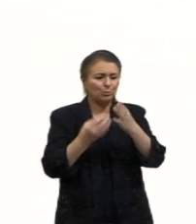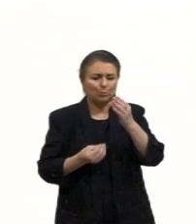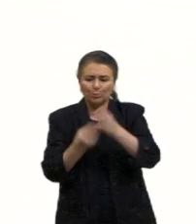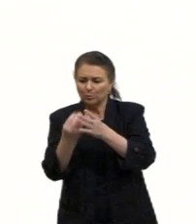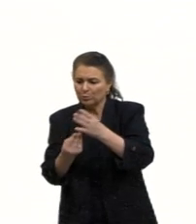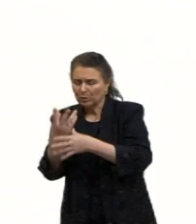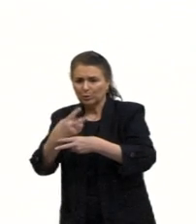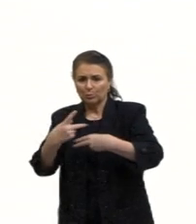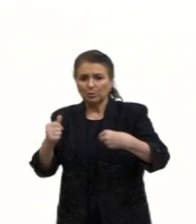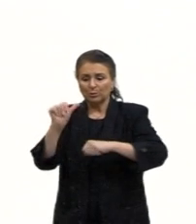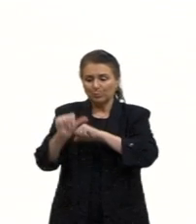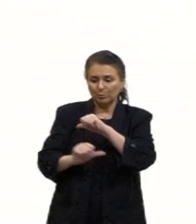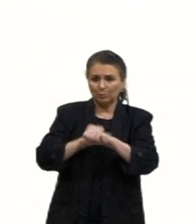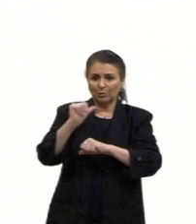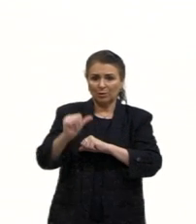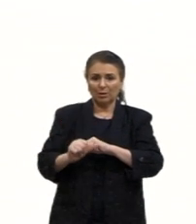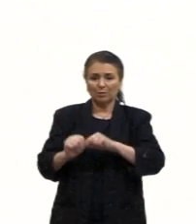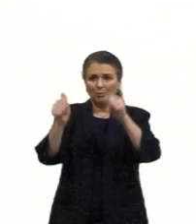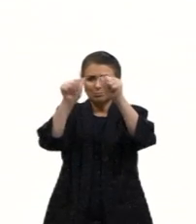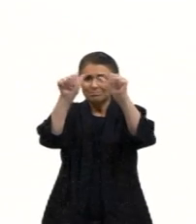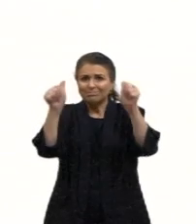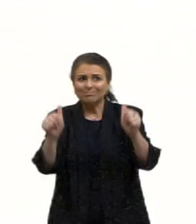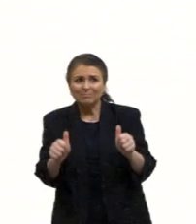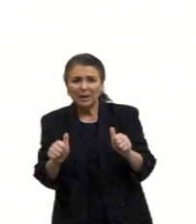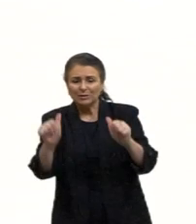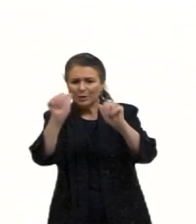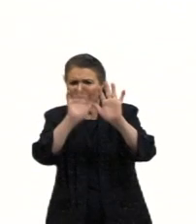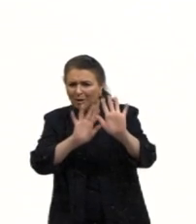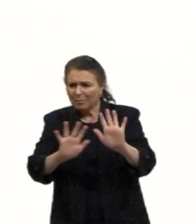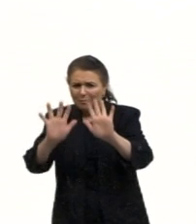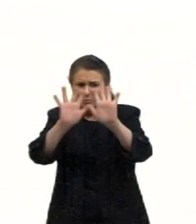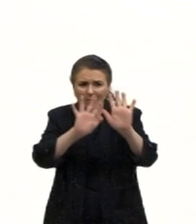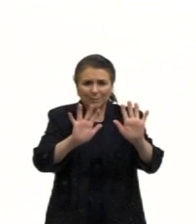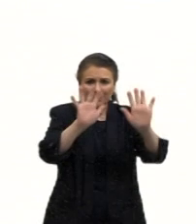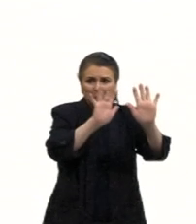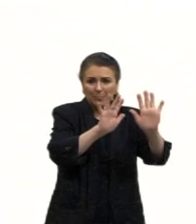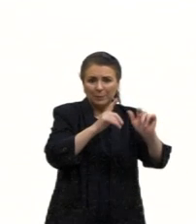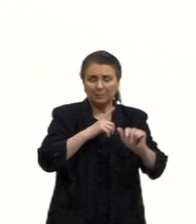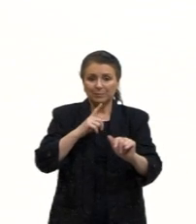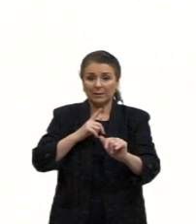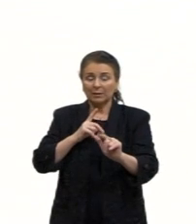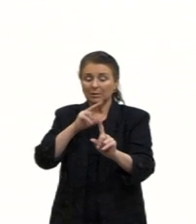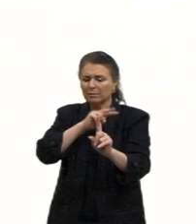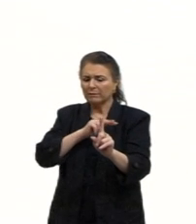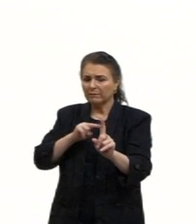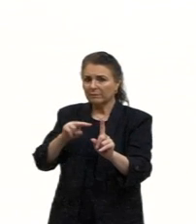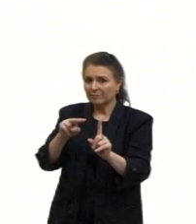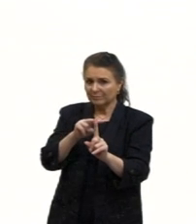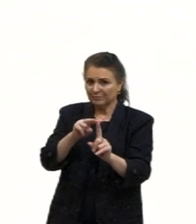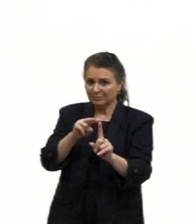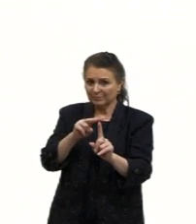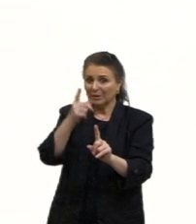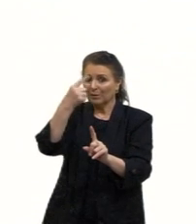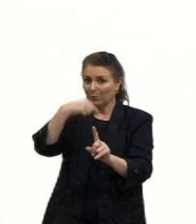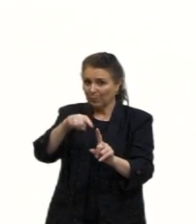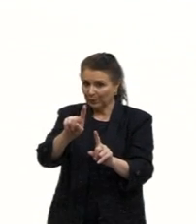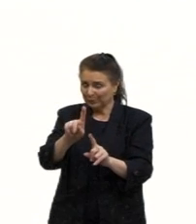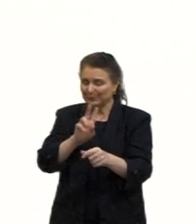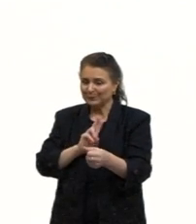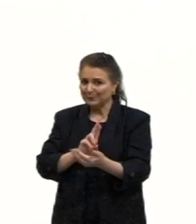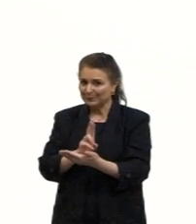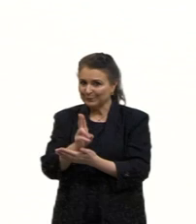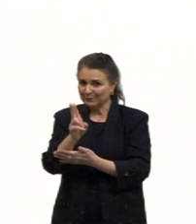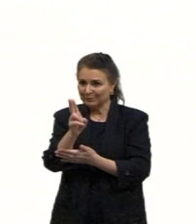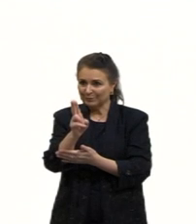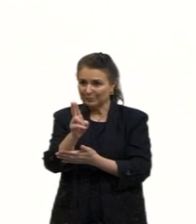principalmente mudando essa relação. E aí, dentro dessa concepção, a gente vai passar ao próximo slide, e aí a gente vai ver